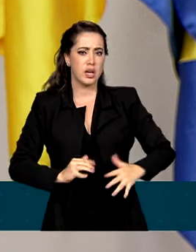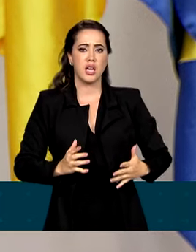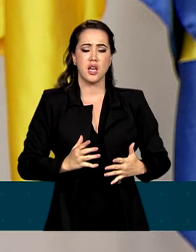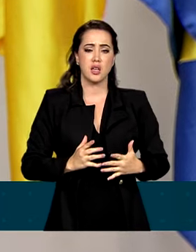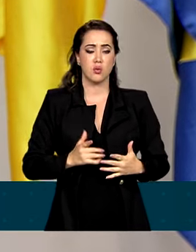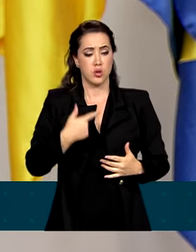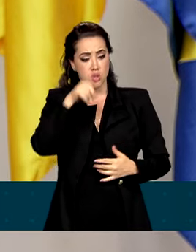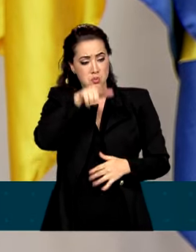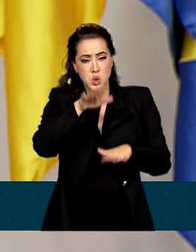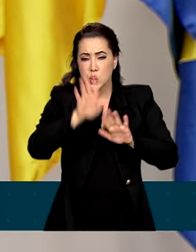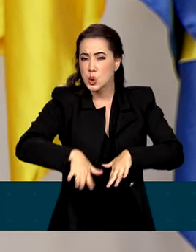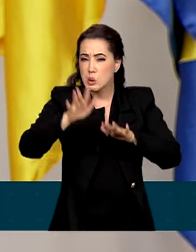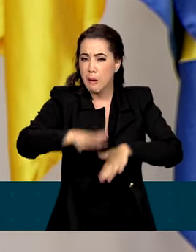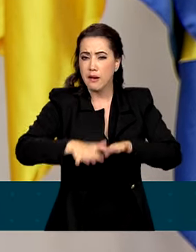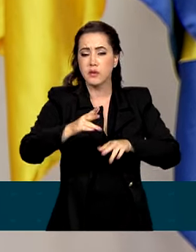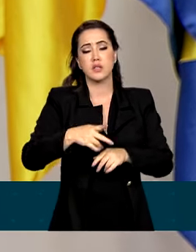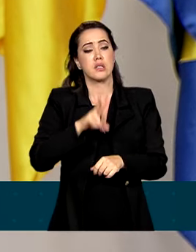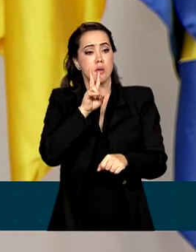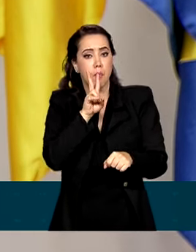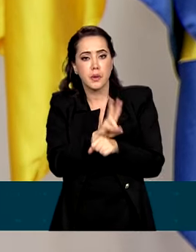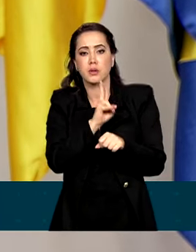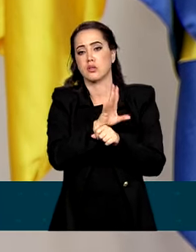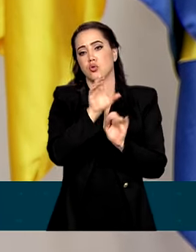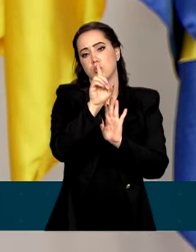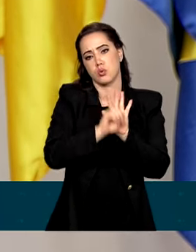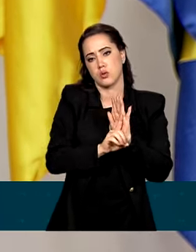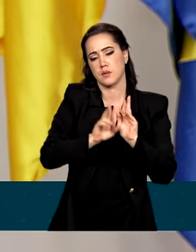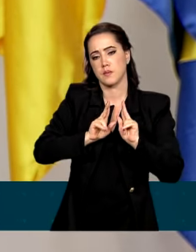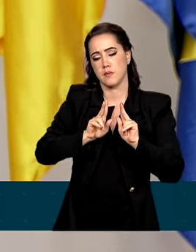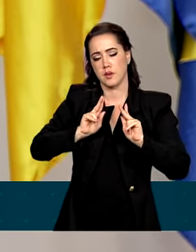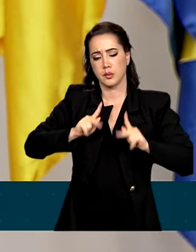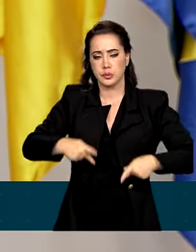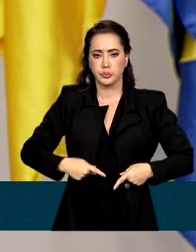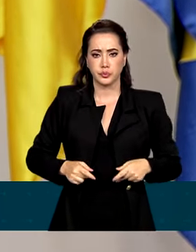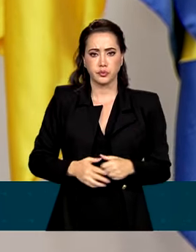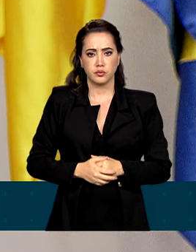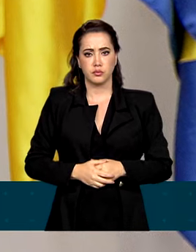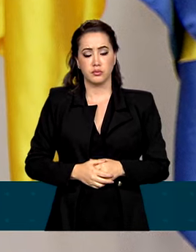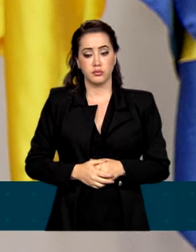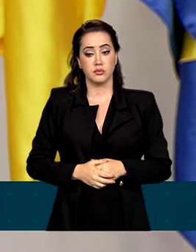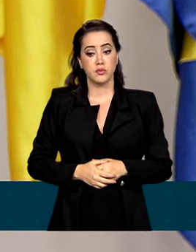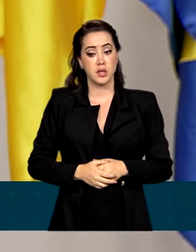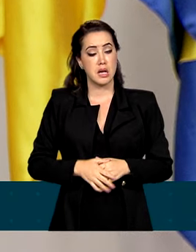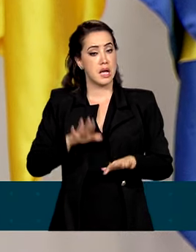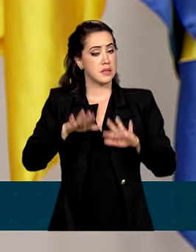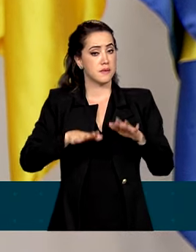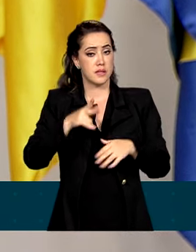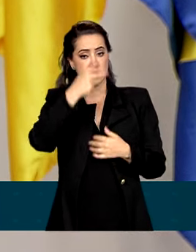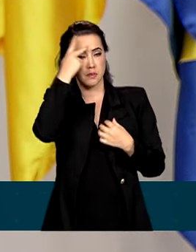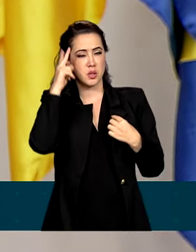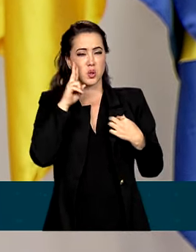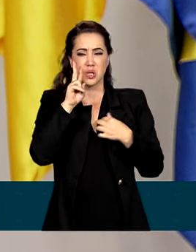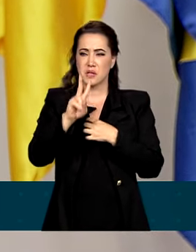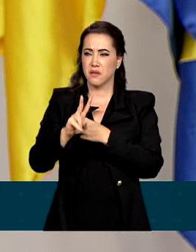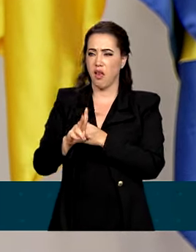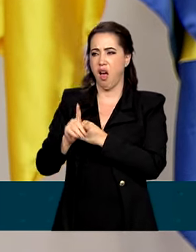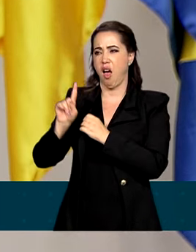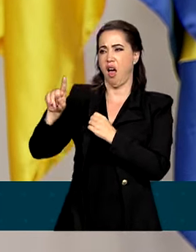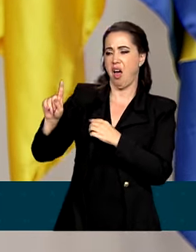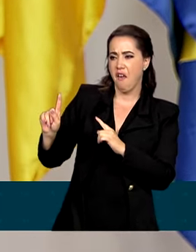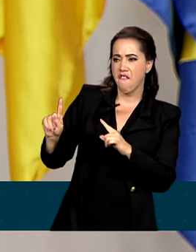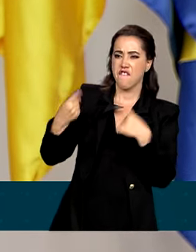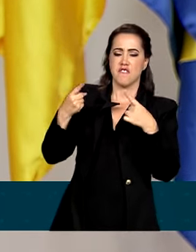militantes, de defensores de direitos humanos. Aos que veem nessas iniciativas revanchismos ou mesmo